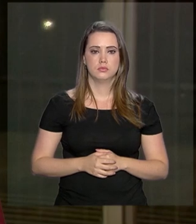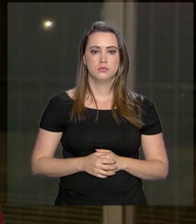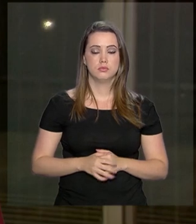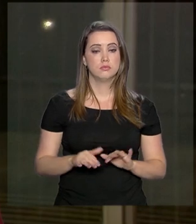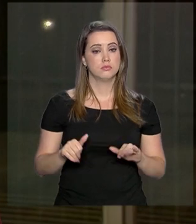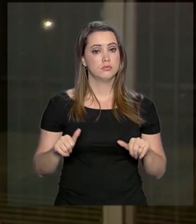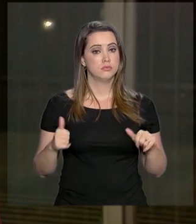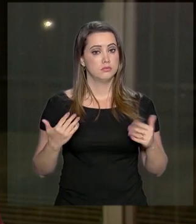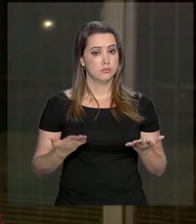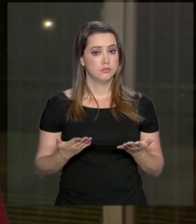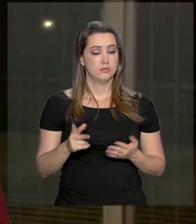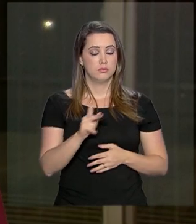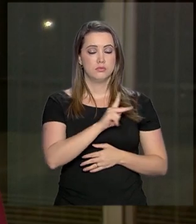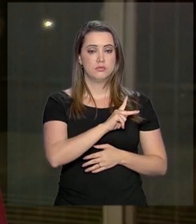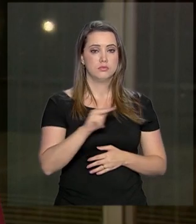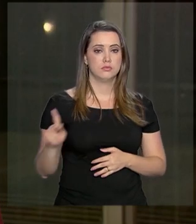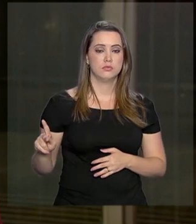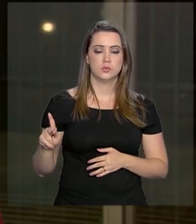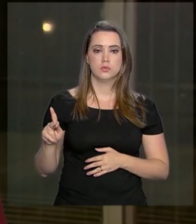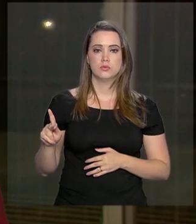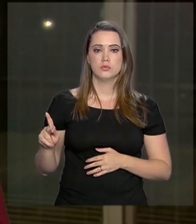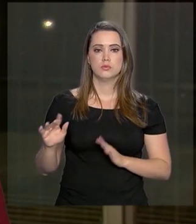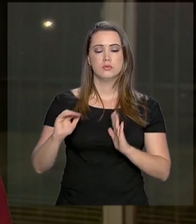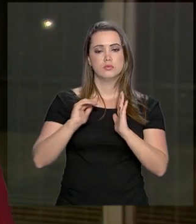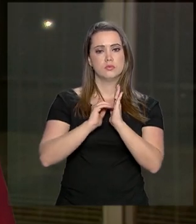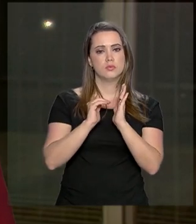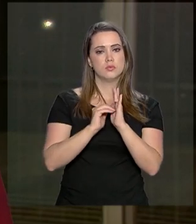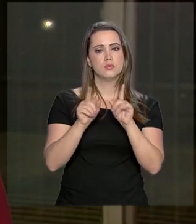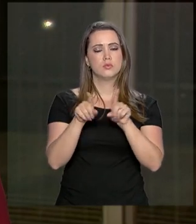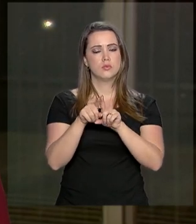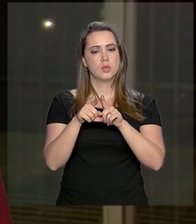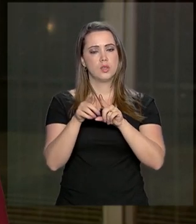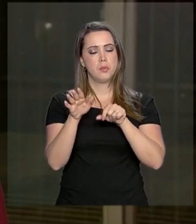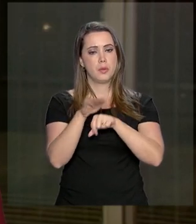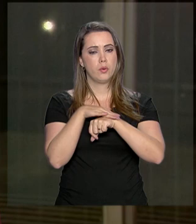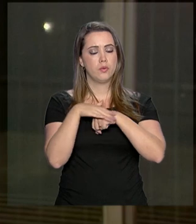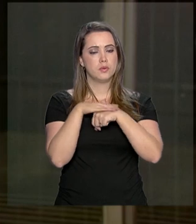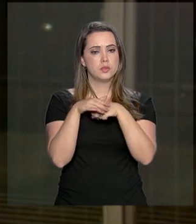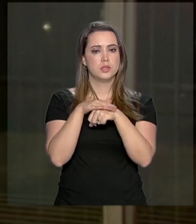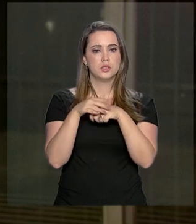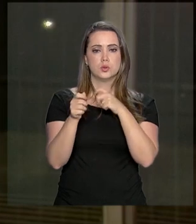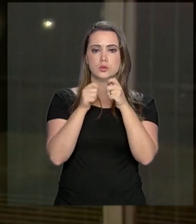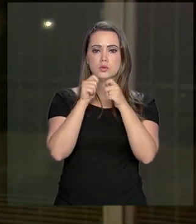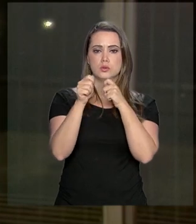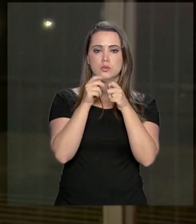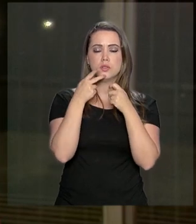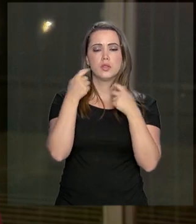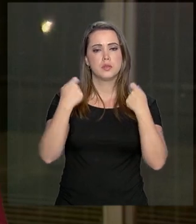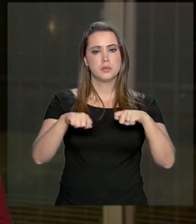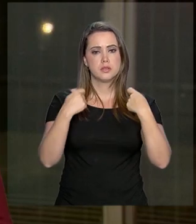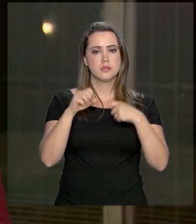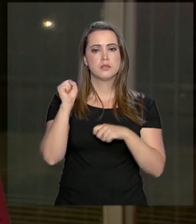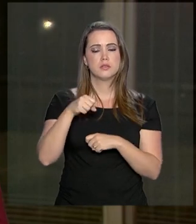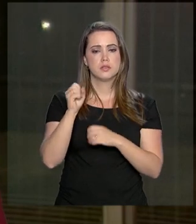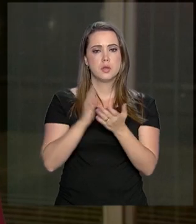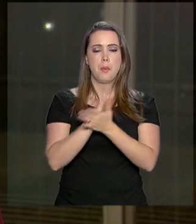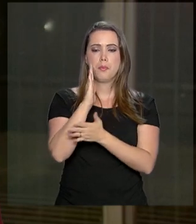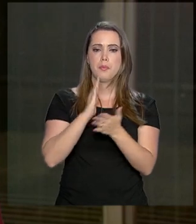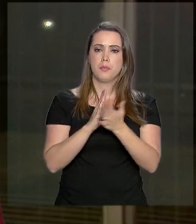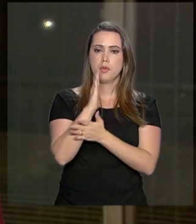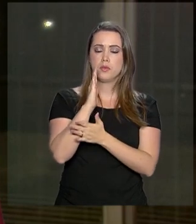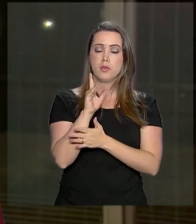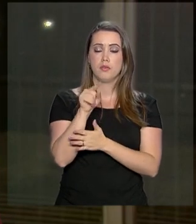Olha, o presidente do Senado, Davi Alcolumbre, ele também conversou ali com a imprensa, disse que é preciso, sim, aprovar uma